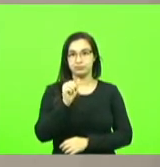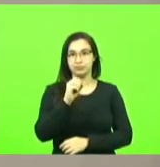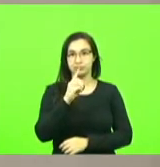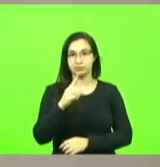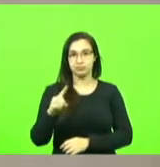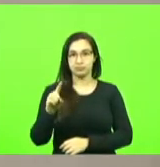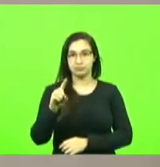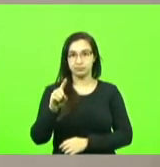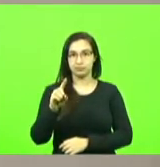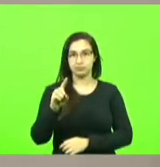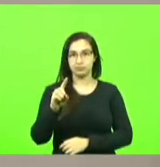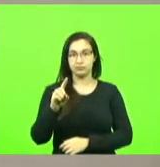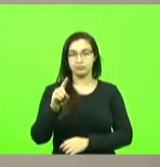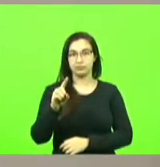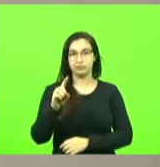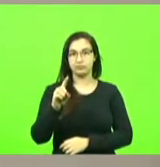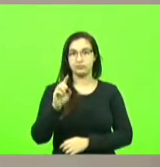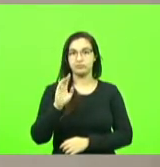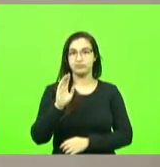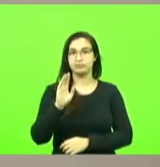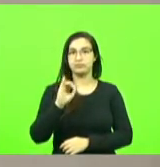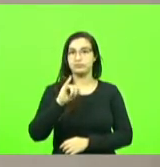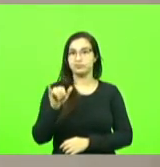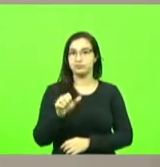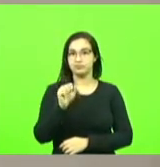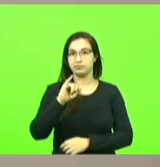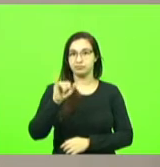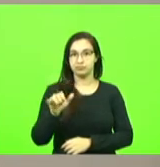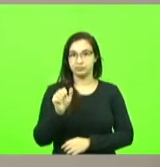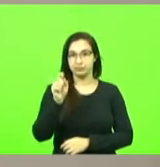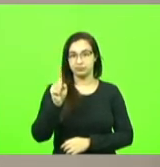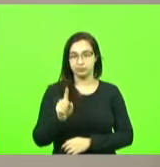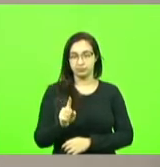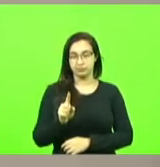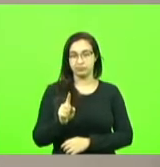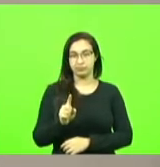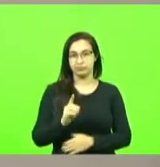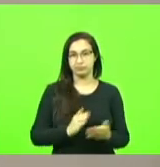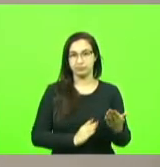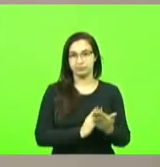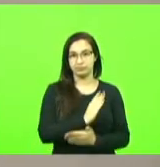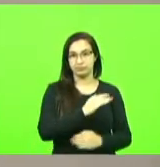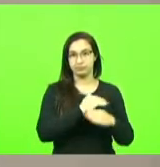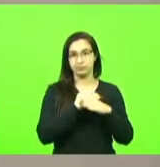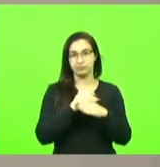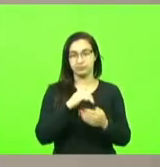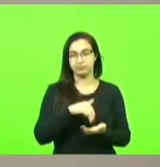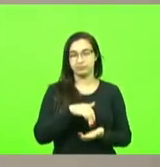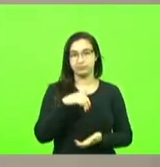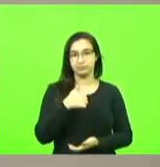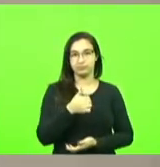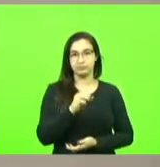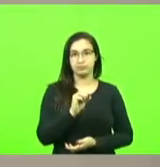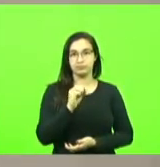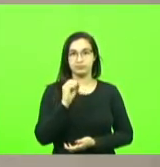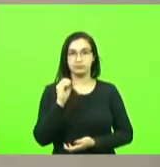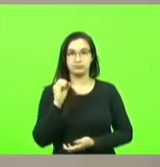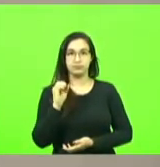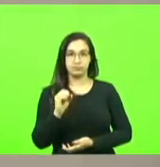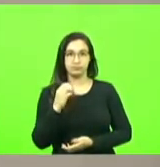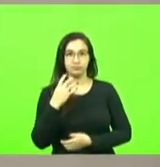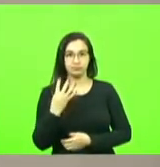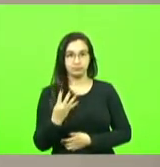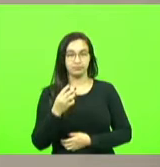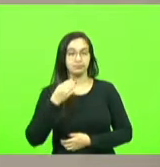não havendo quem queira discutir em votação aprovado por unanimidade moção número 1004 deputado Márcio Machado